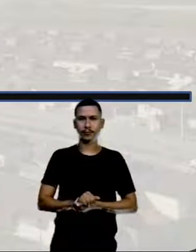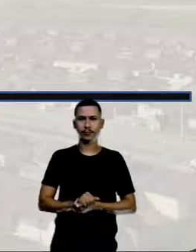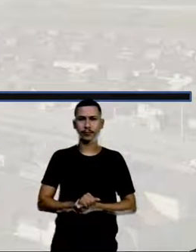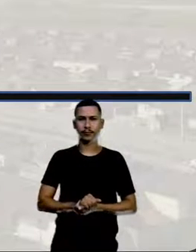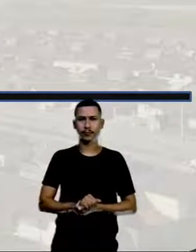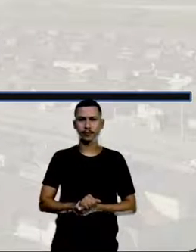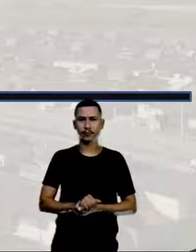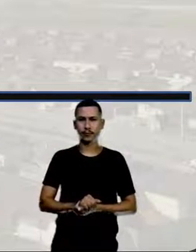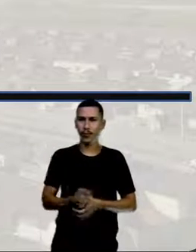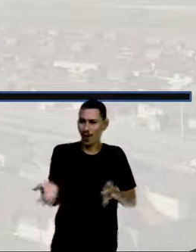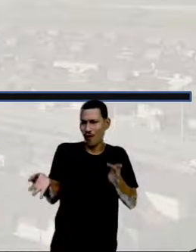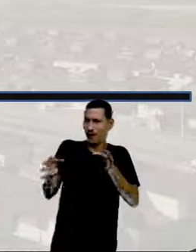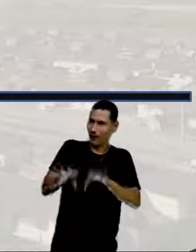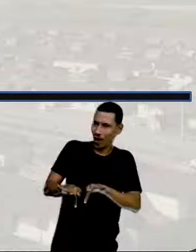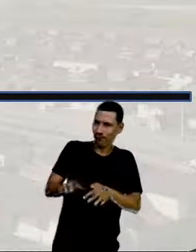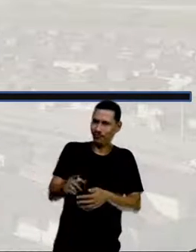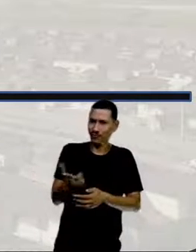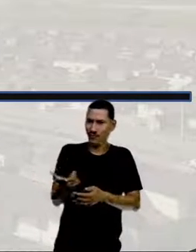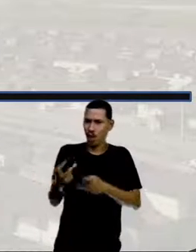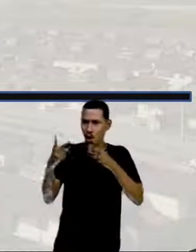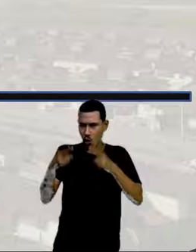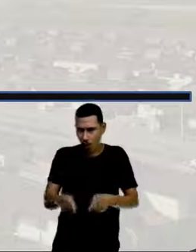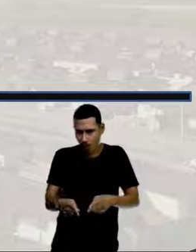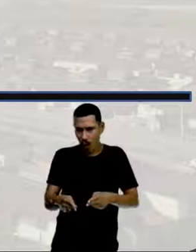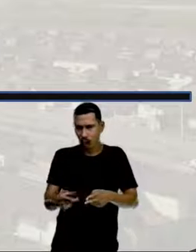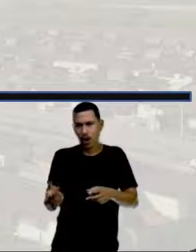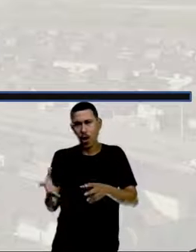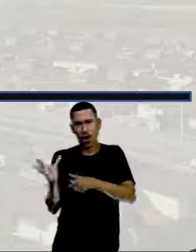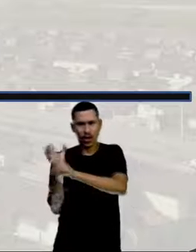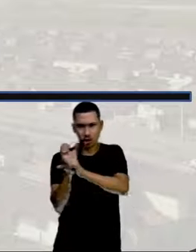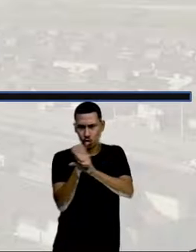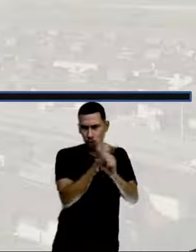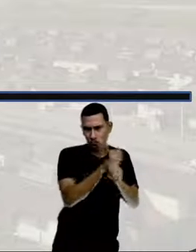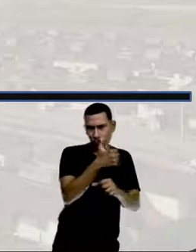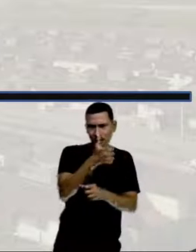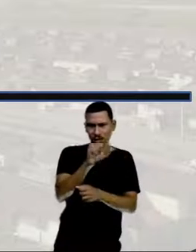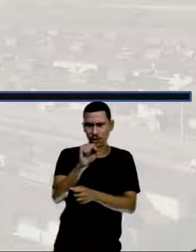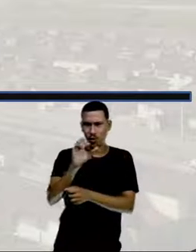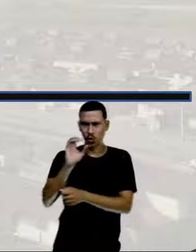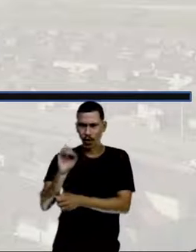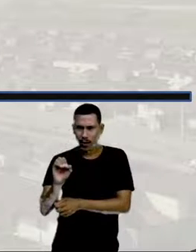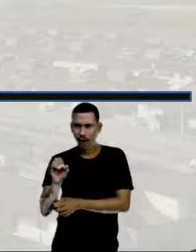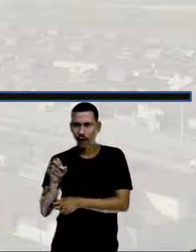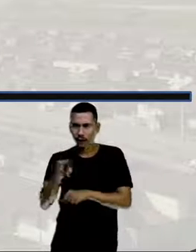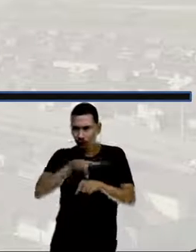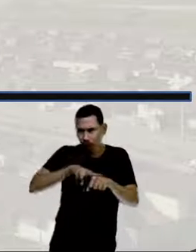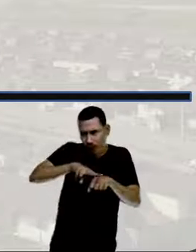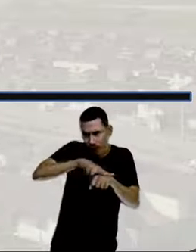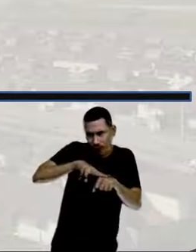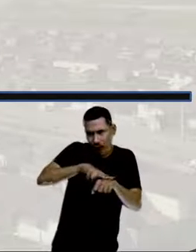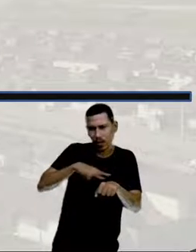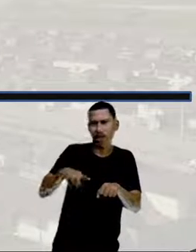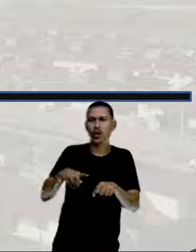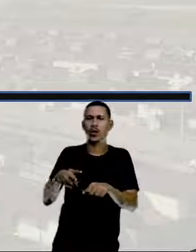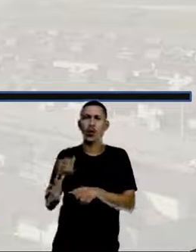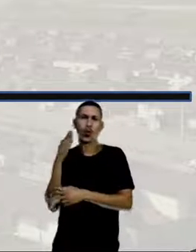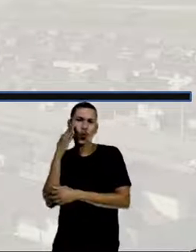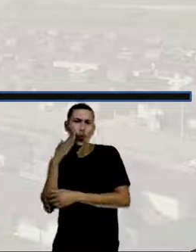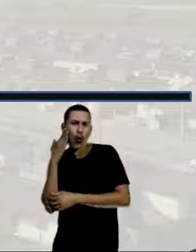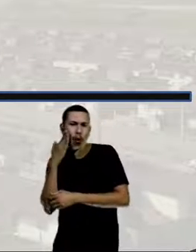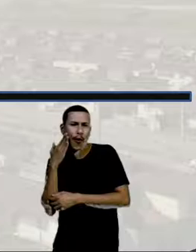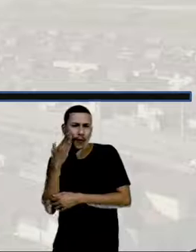Por fim, ainda colaterais, e que a soma dá 180, esse verde com aquele rosa,